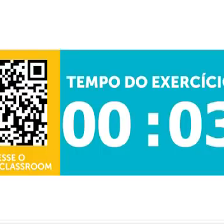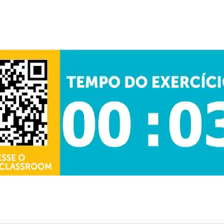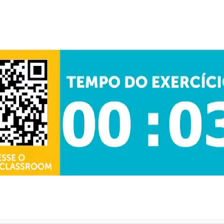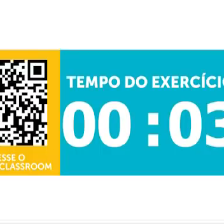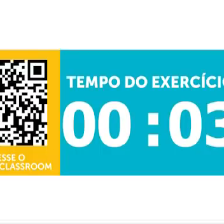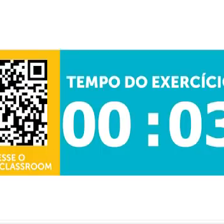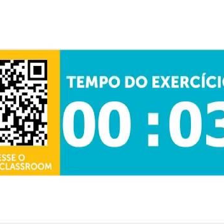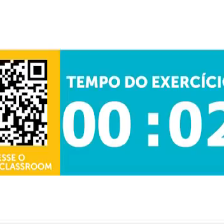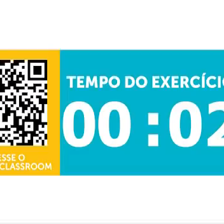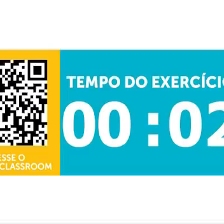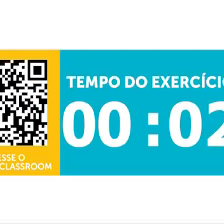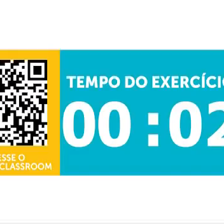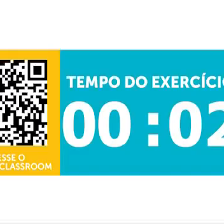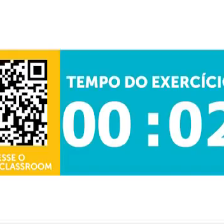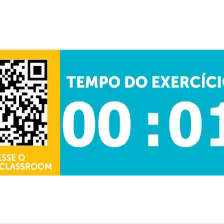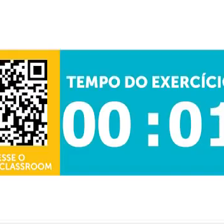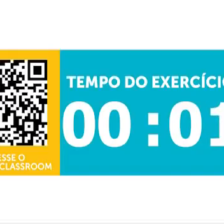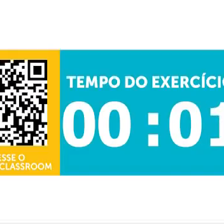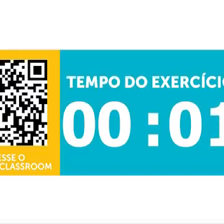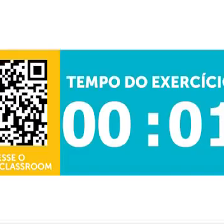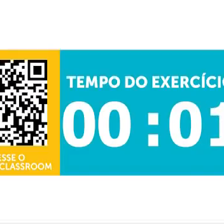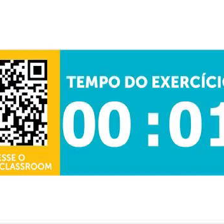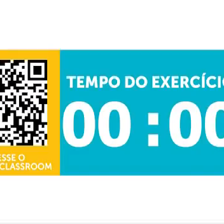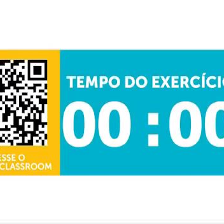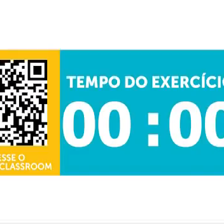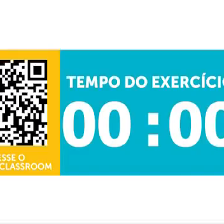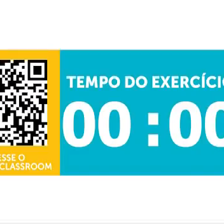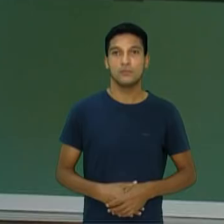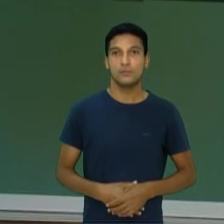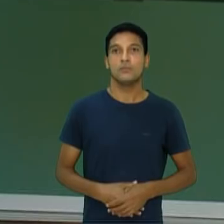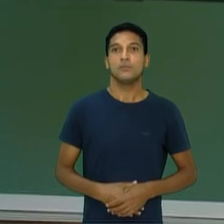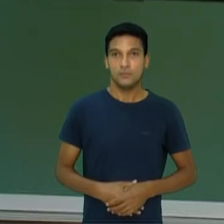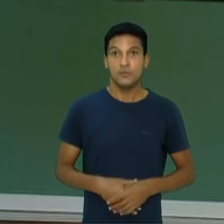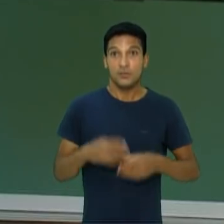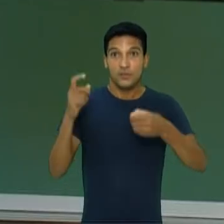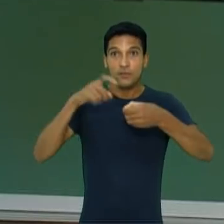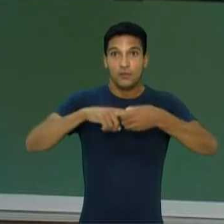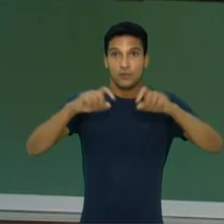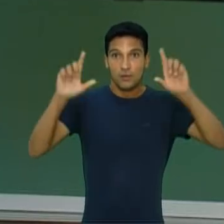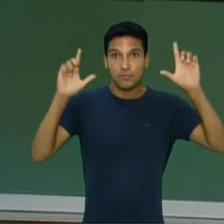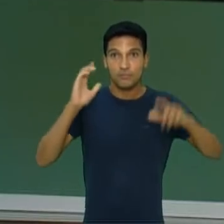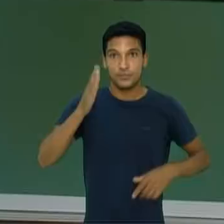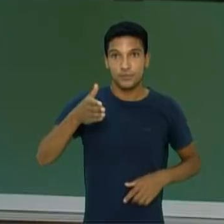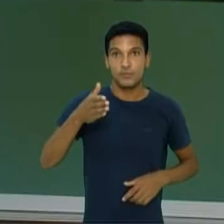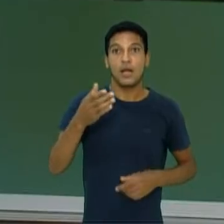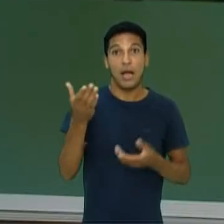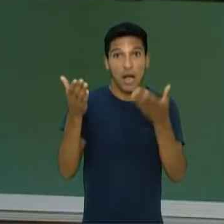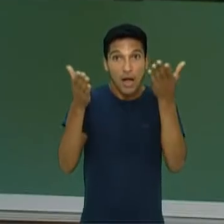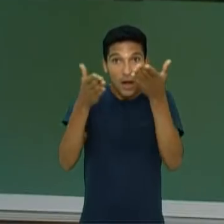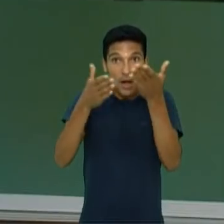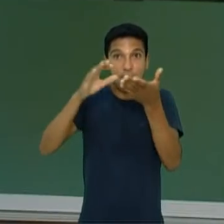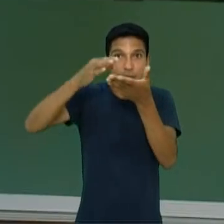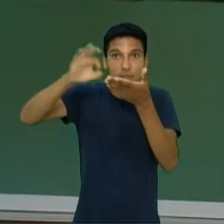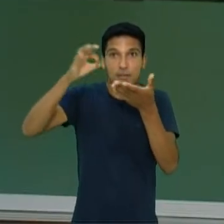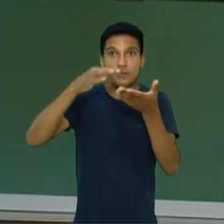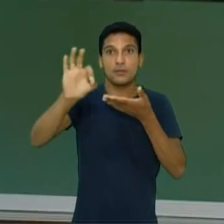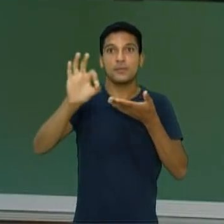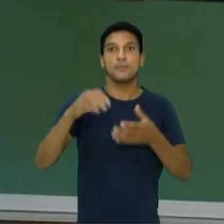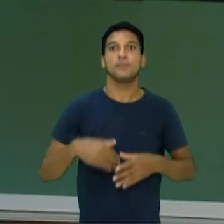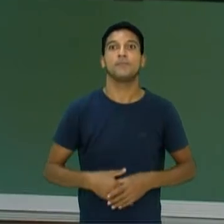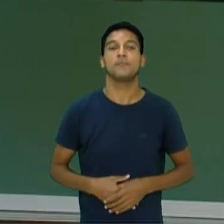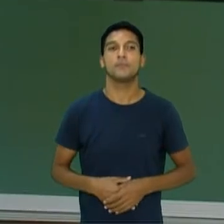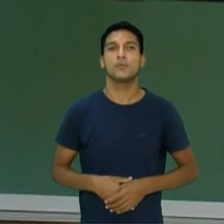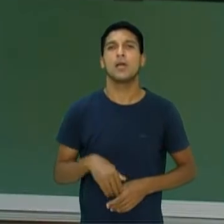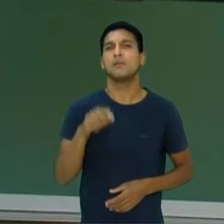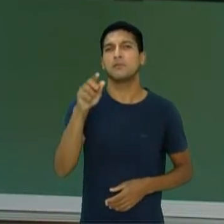E a gente já Já retornamos. Vamos corrigir? Talvez você